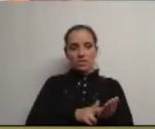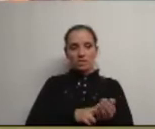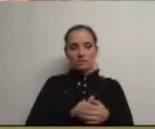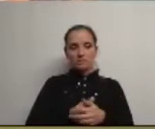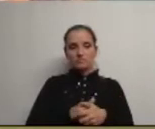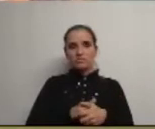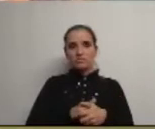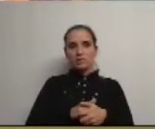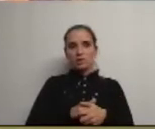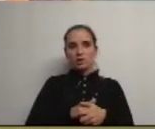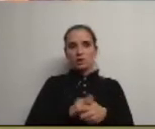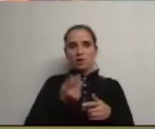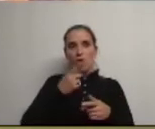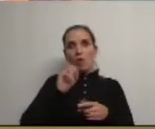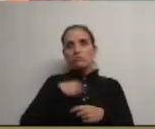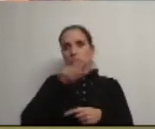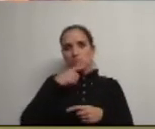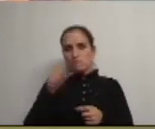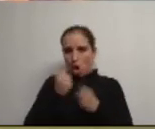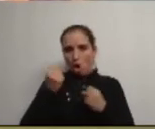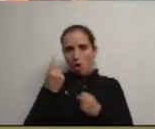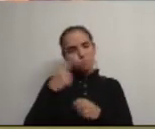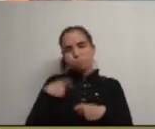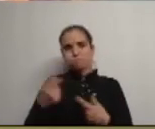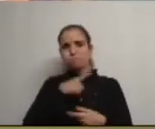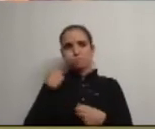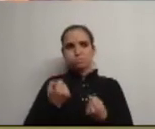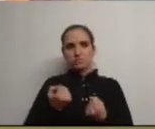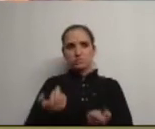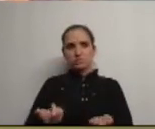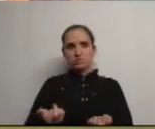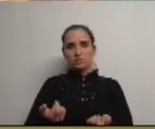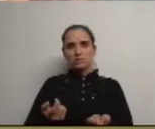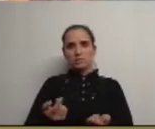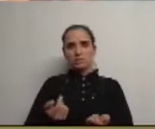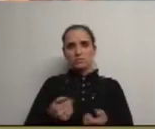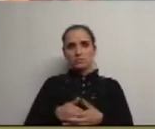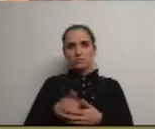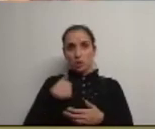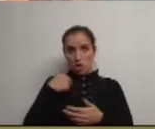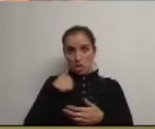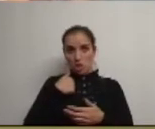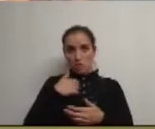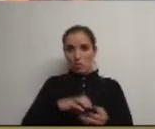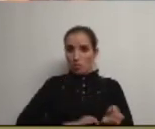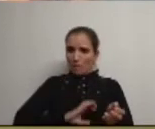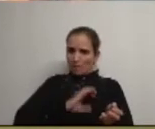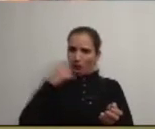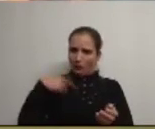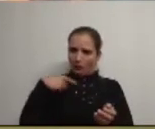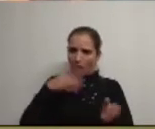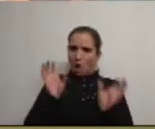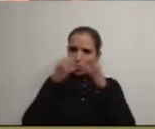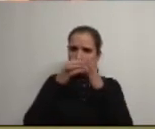é isso que está ou somos capazes ou não somos capazes ou somos eu confio na comunidade